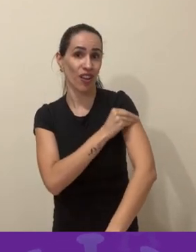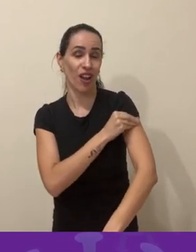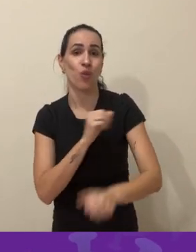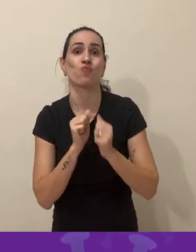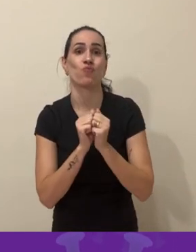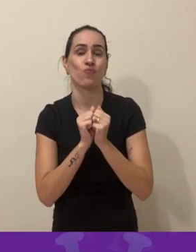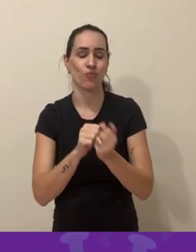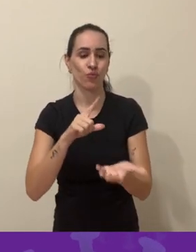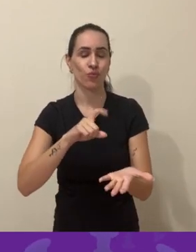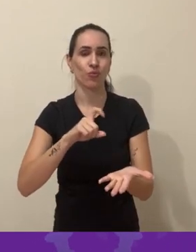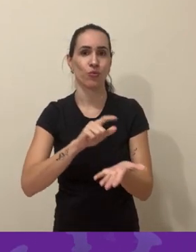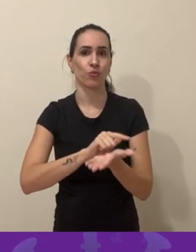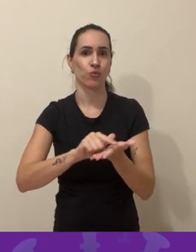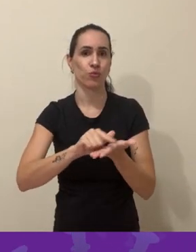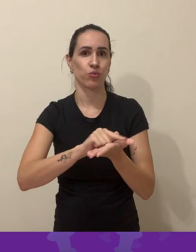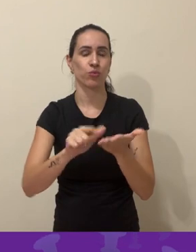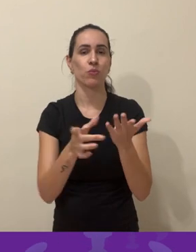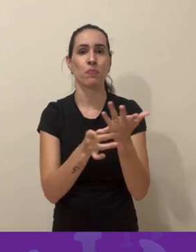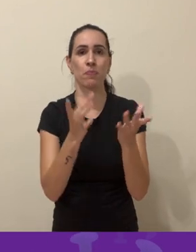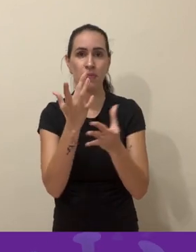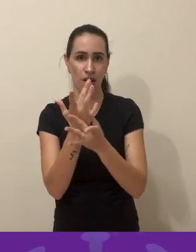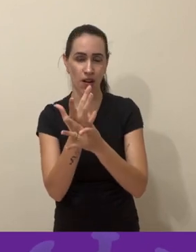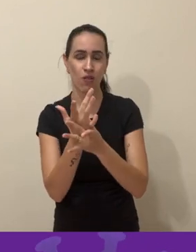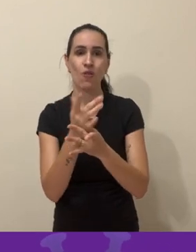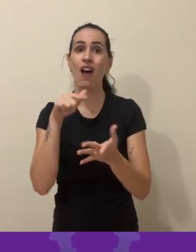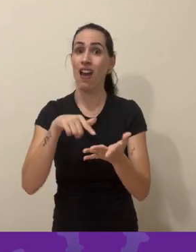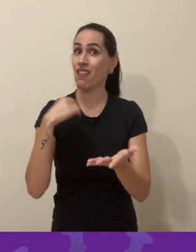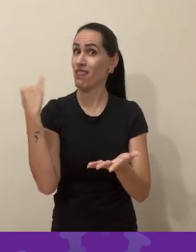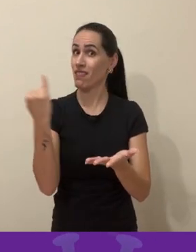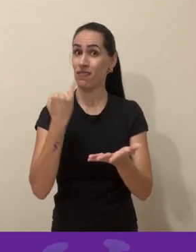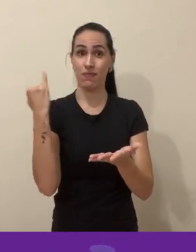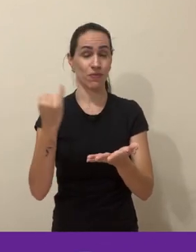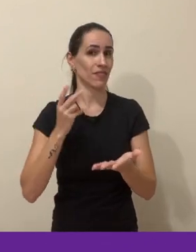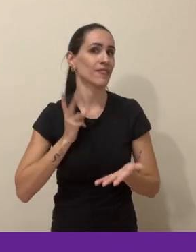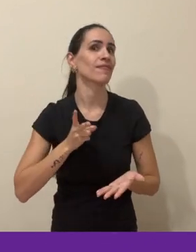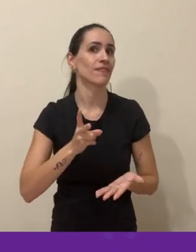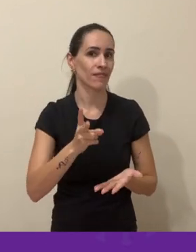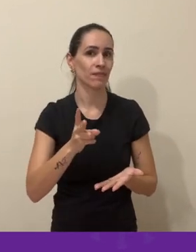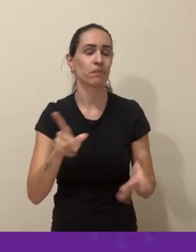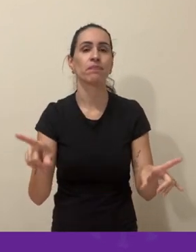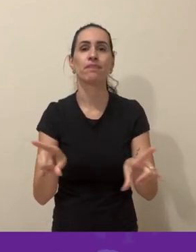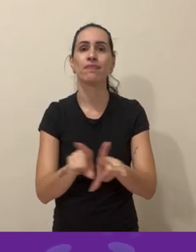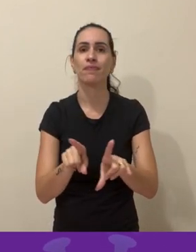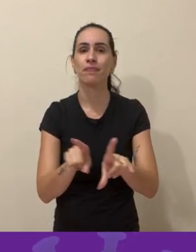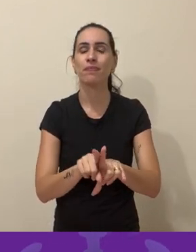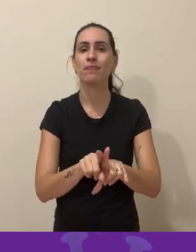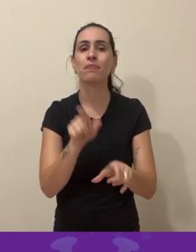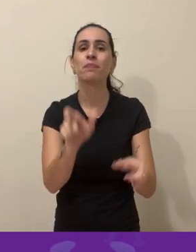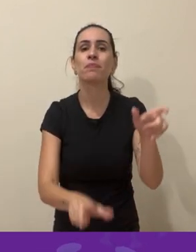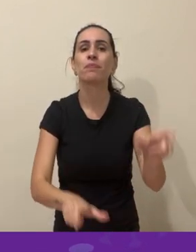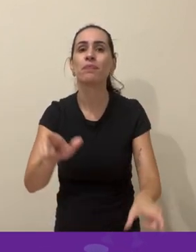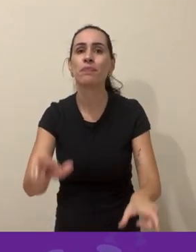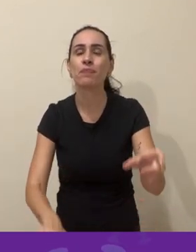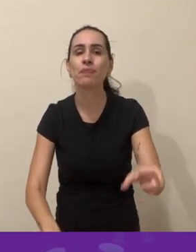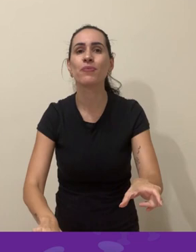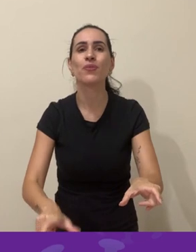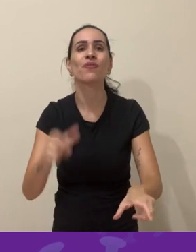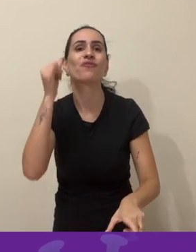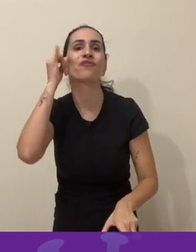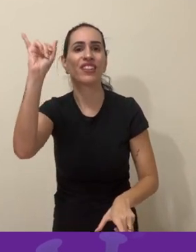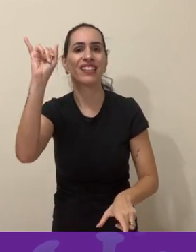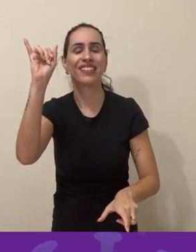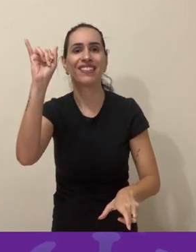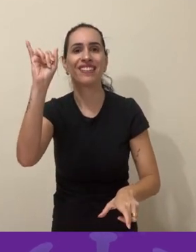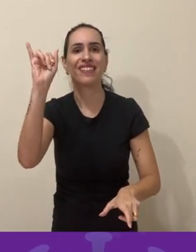fazer a limpeza das mãos com álcool gel, isso também é importante. É bom que as pessoas não levem a